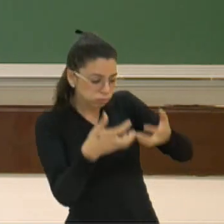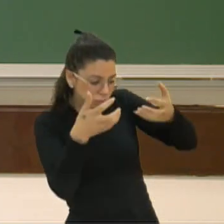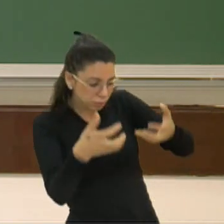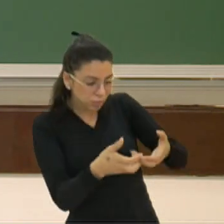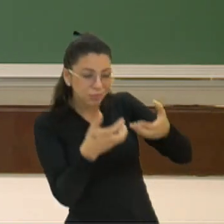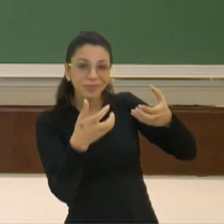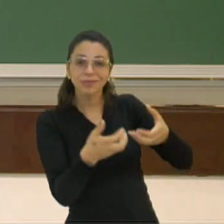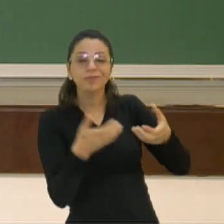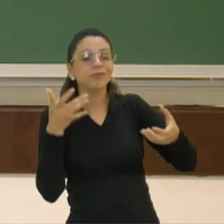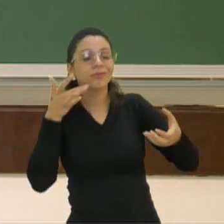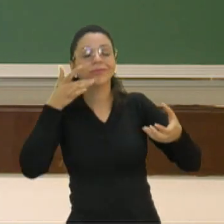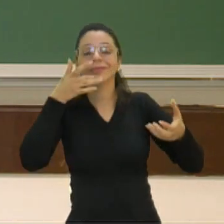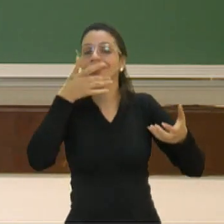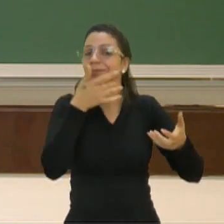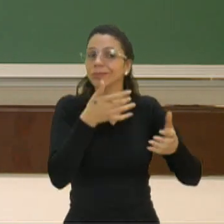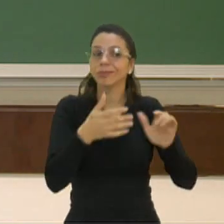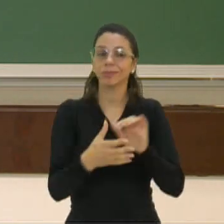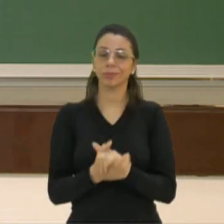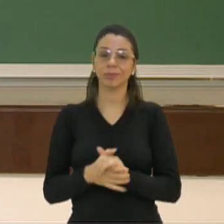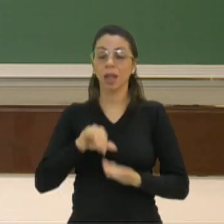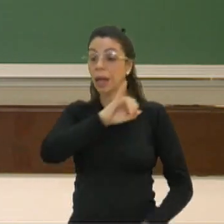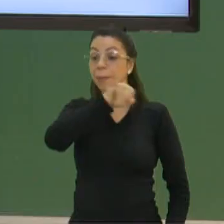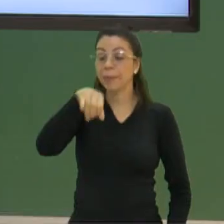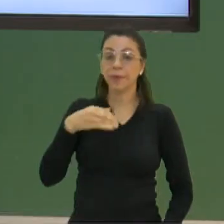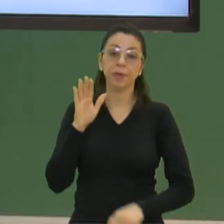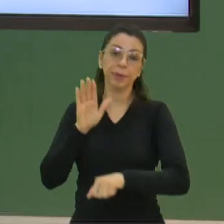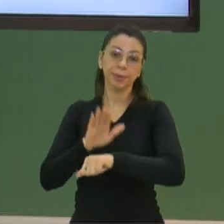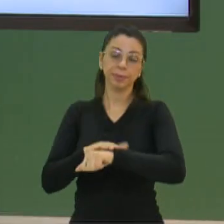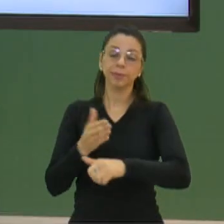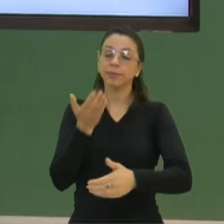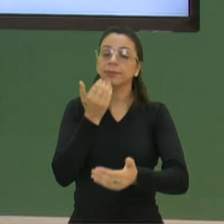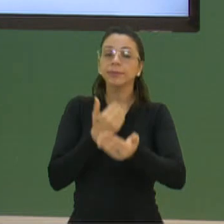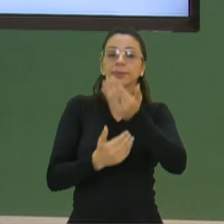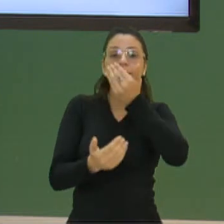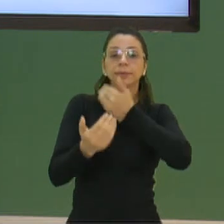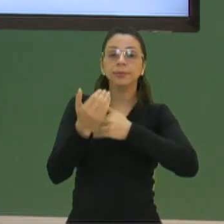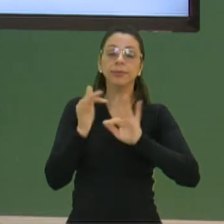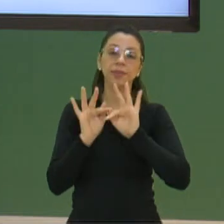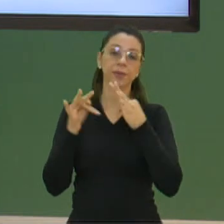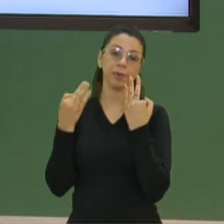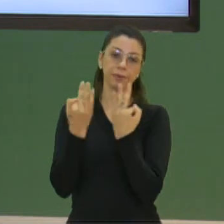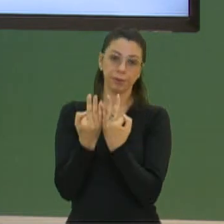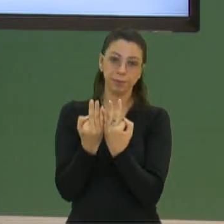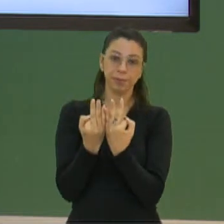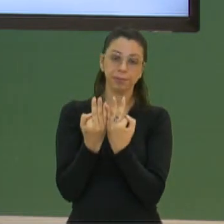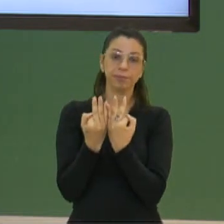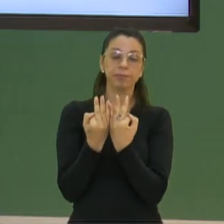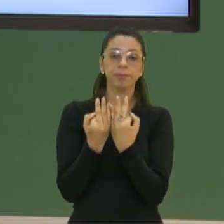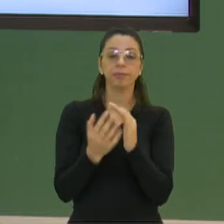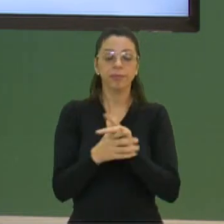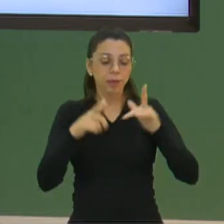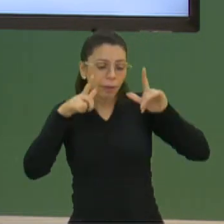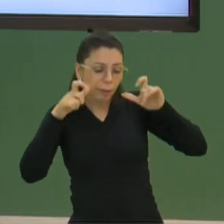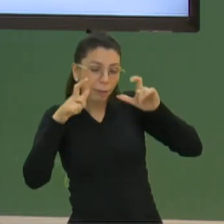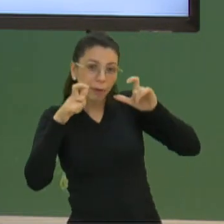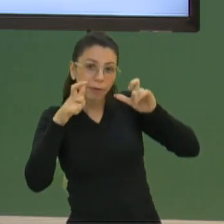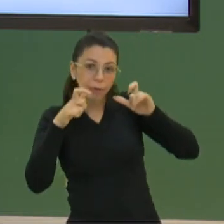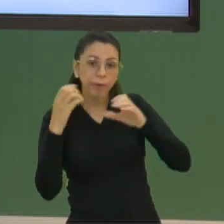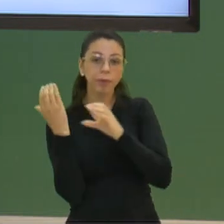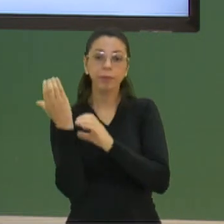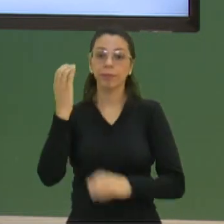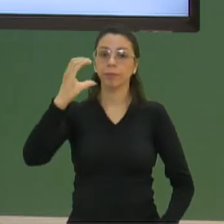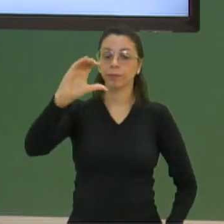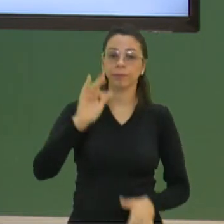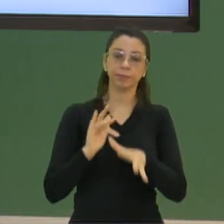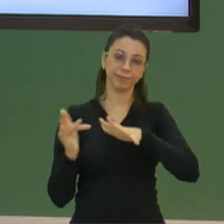a sua salada de frutas. Aproveite o momento e saboreie a sua salada de frutas com a sua família. Tire uma foto, poste na